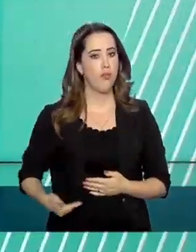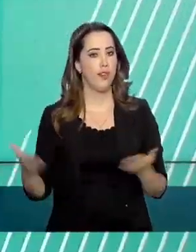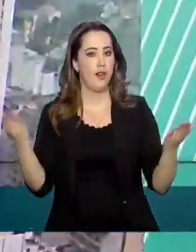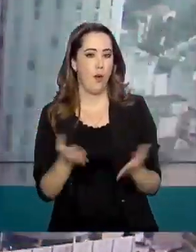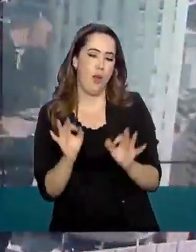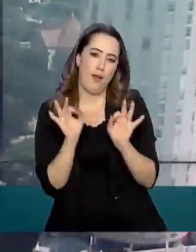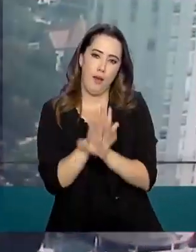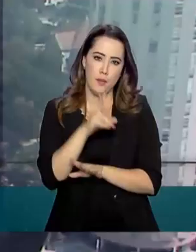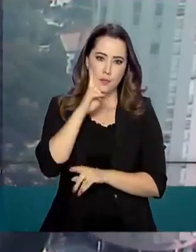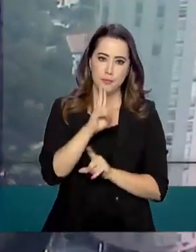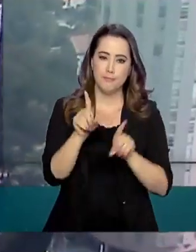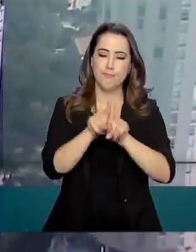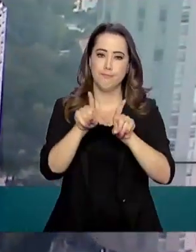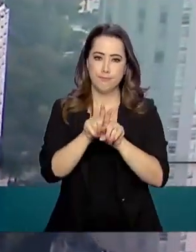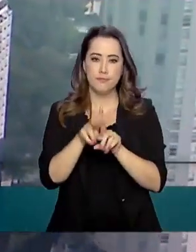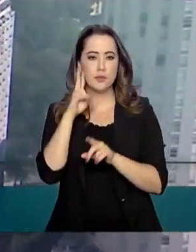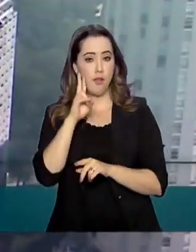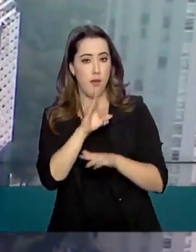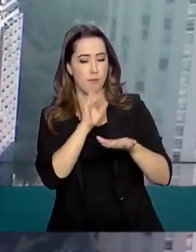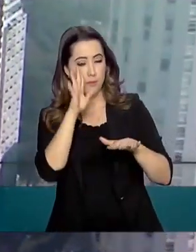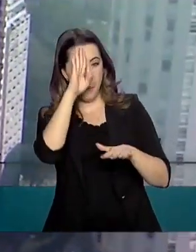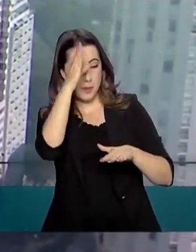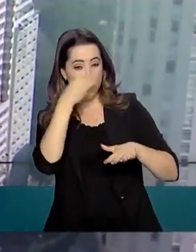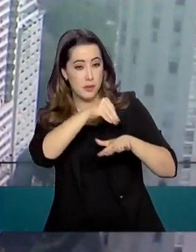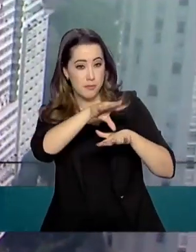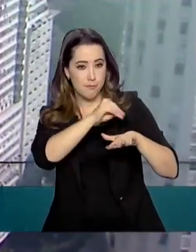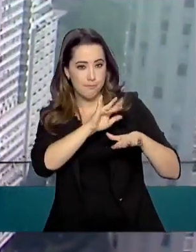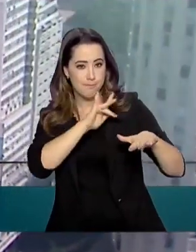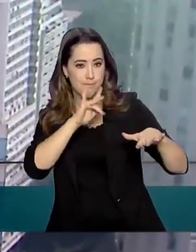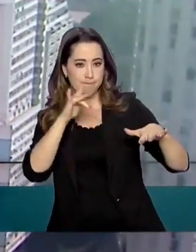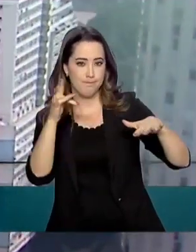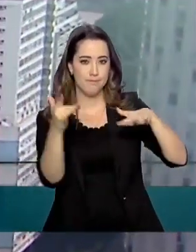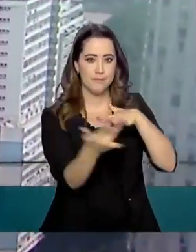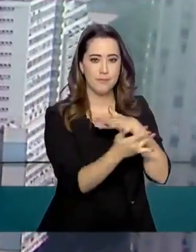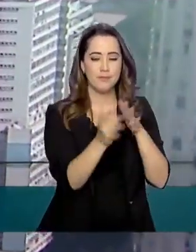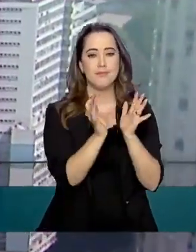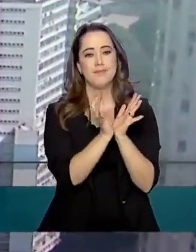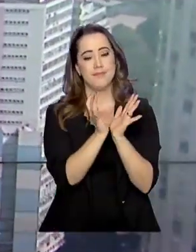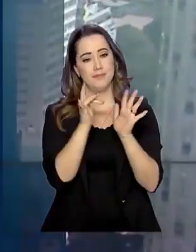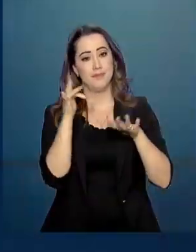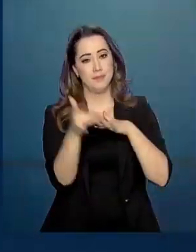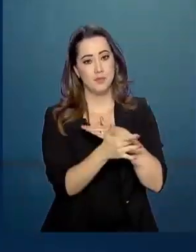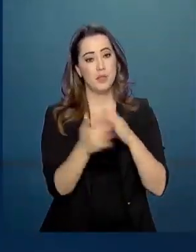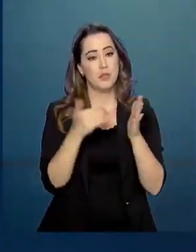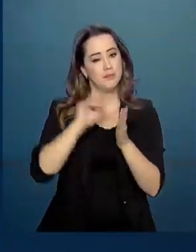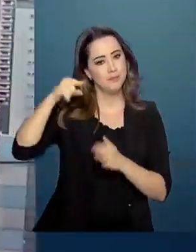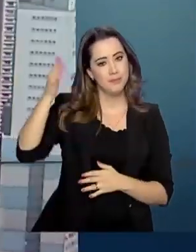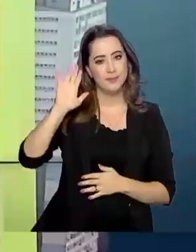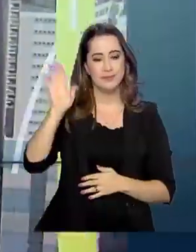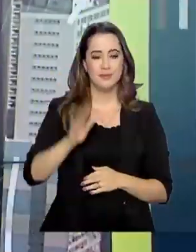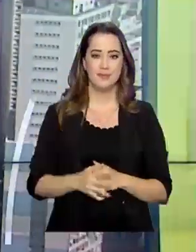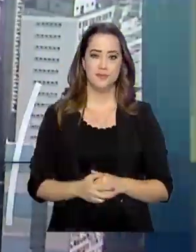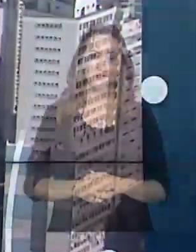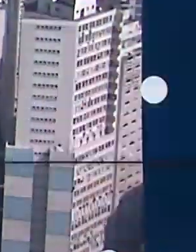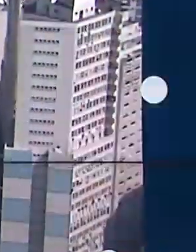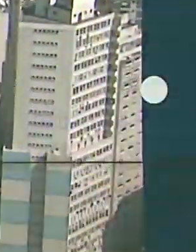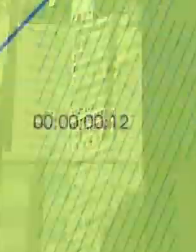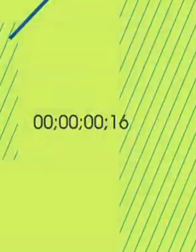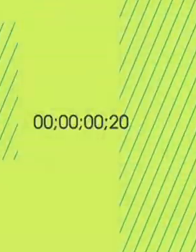fica por aqui. Você pode continuar acompanhando as principais notícias do Governo Federal pelas nossas redes sociais. Até a próxima edição.